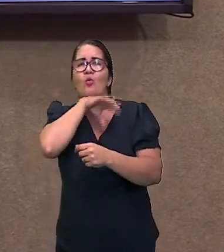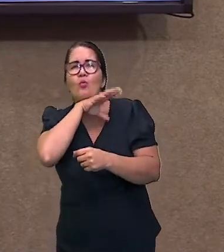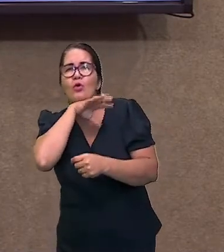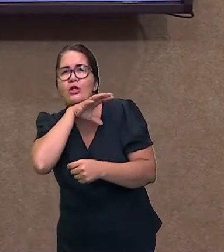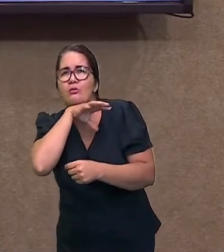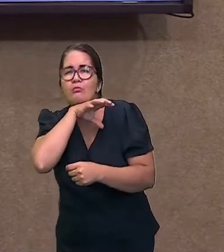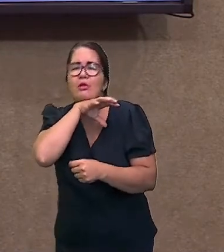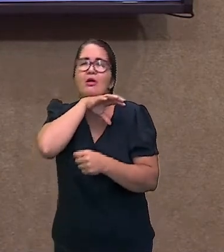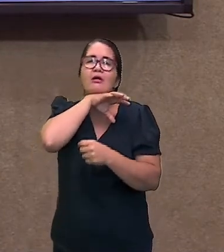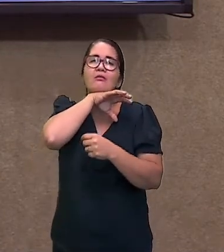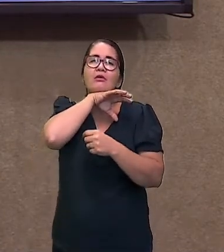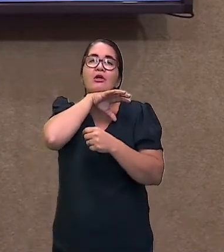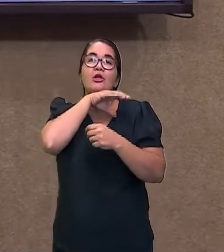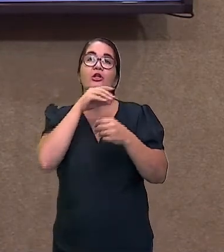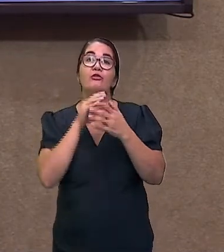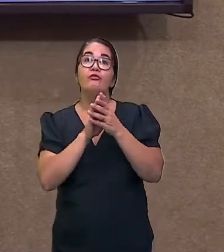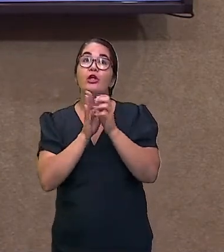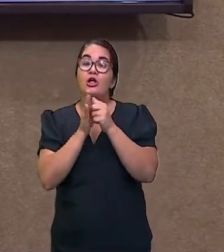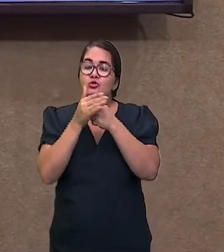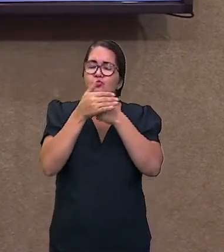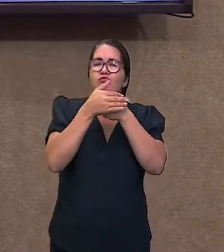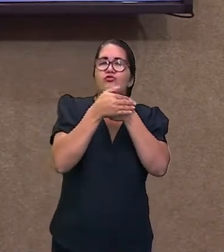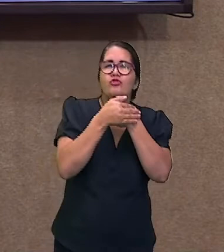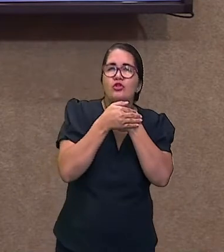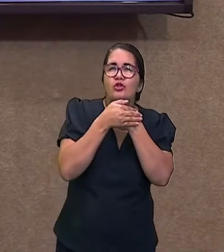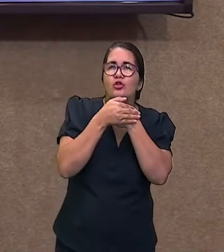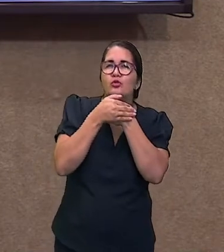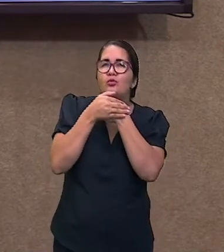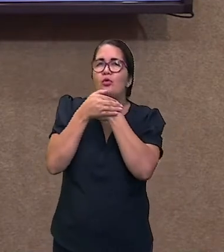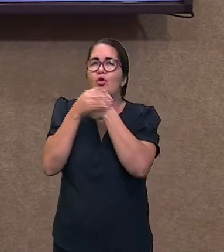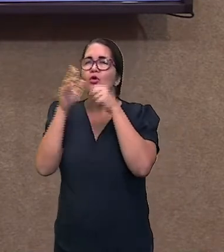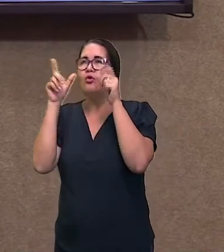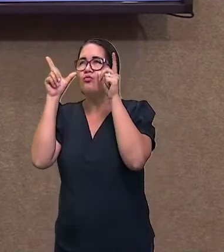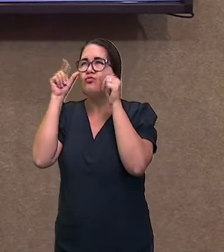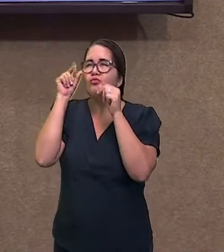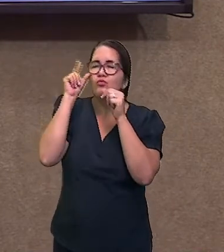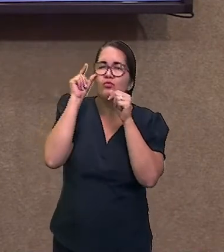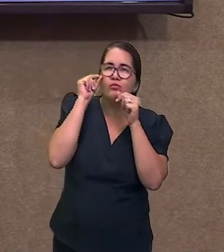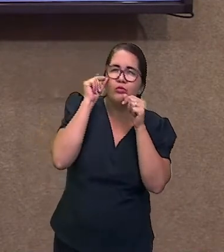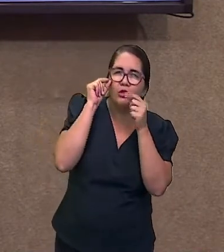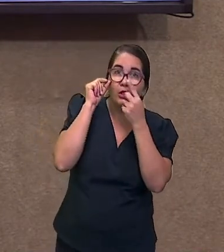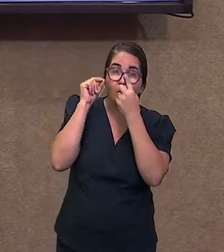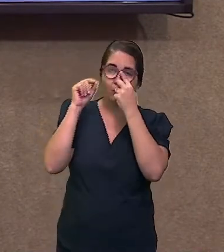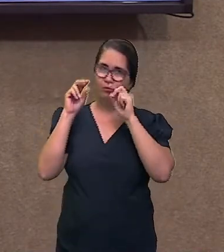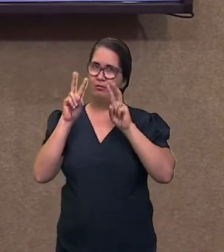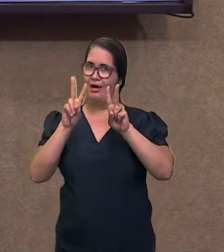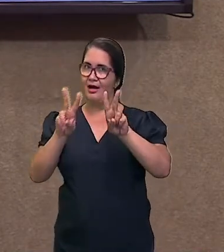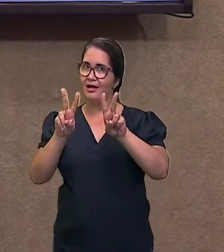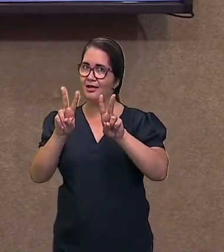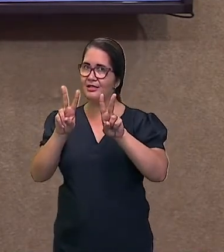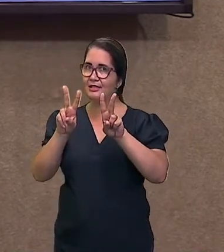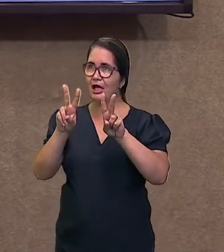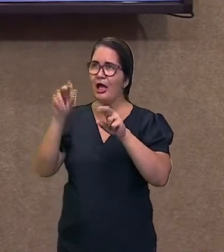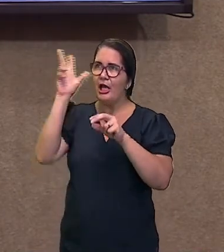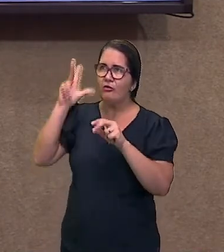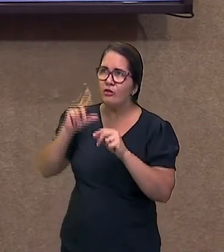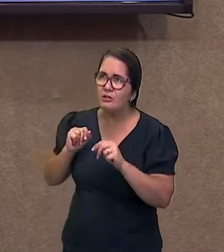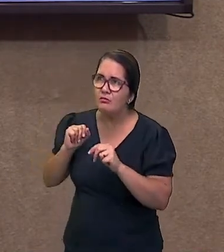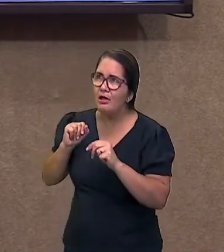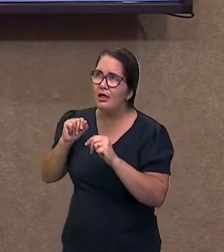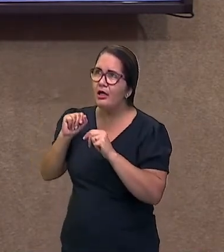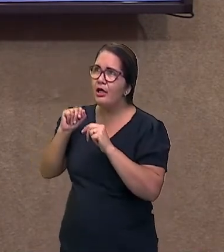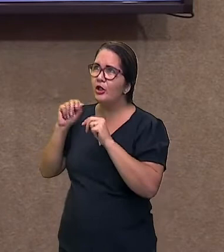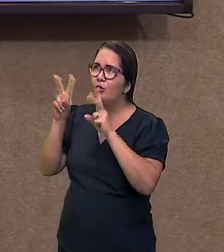que está com preguiça, mas está na espreita e olhando e vigiando ao redor. Enquanto isso, tem